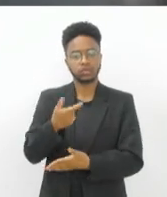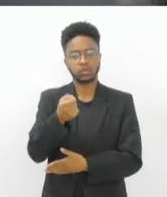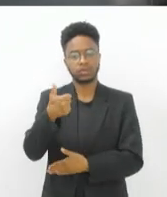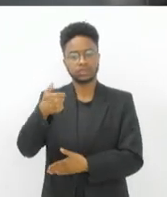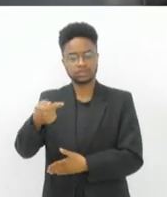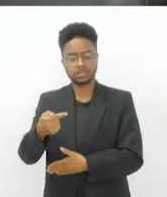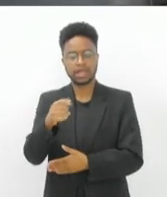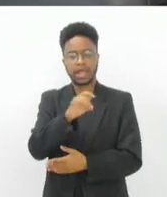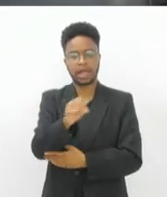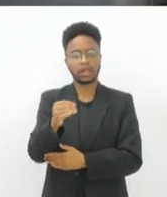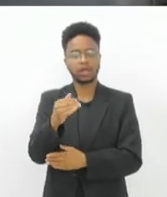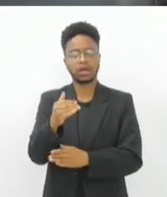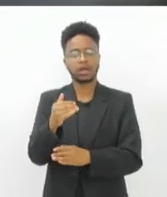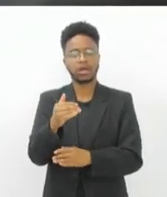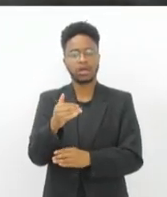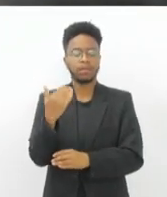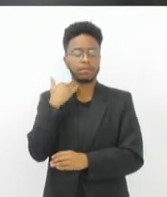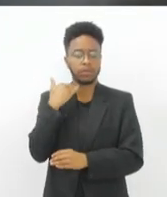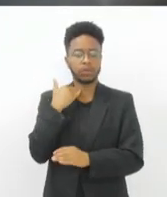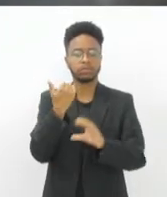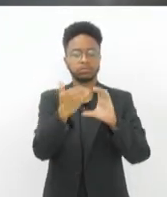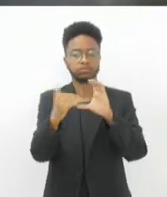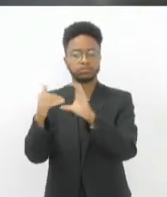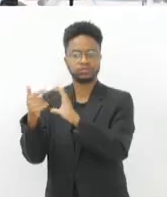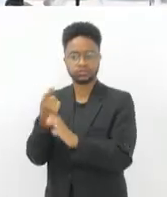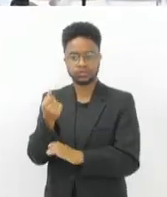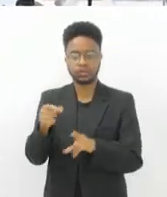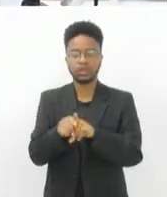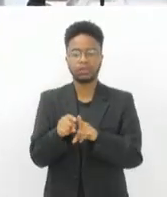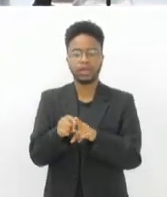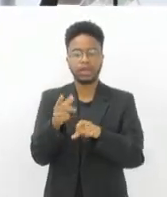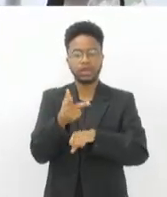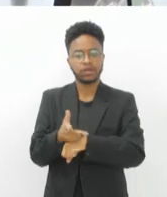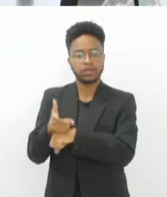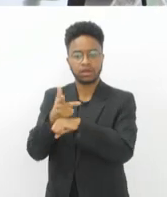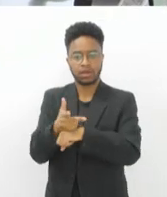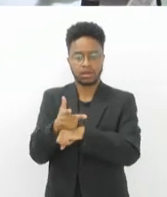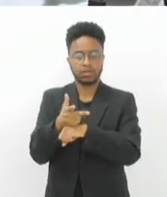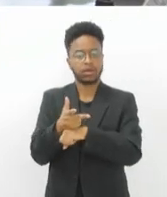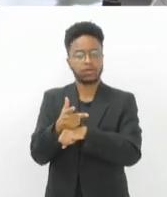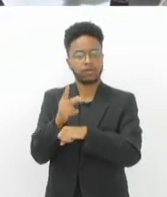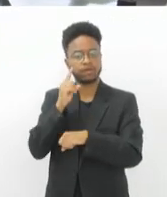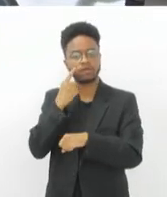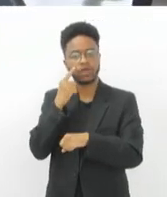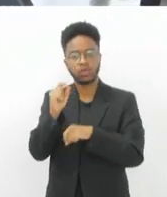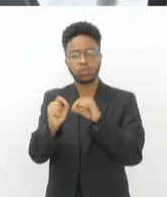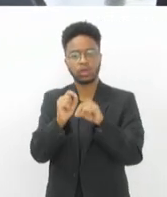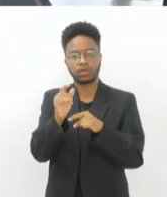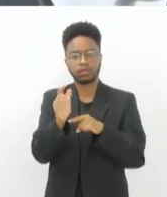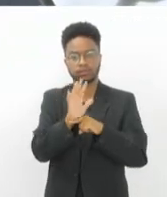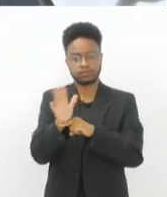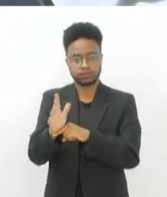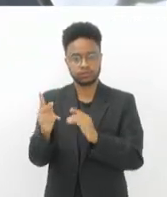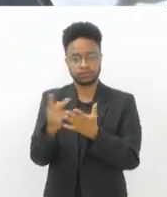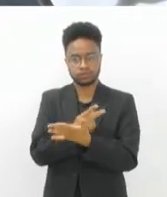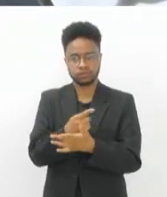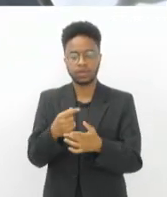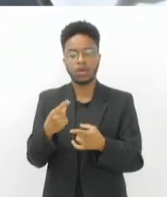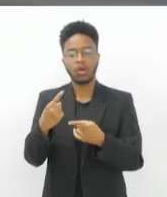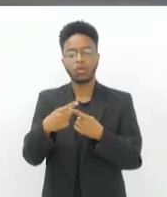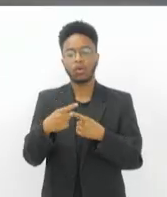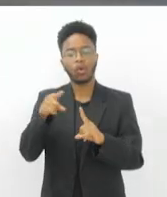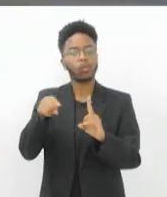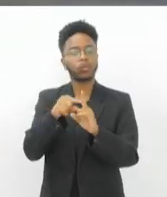recursos e imagem das câmeras da unidade. Segundo o presidente da CPI, o objetivo é casar informações